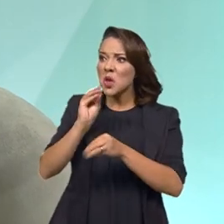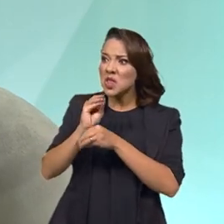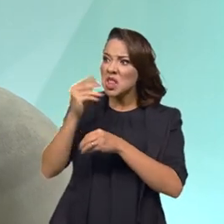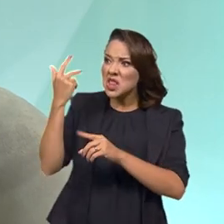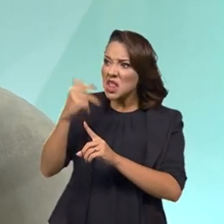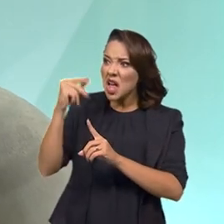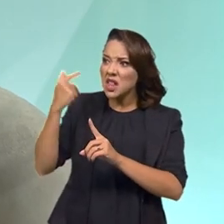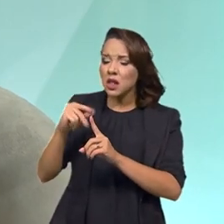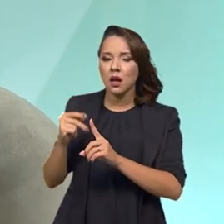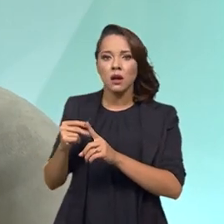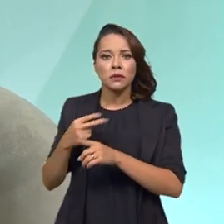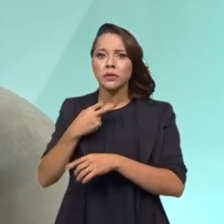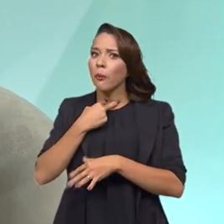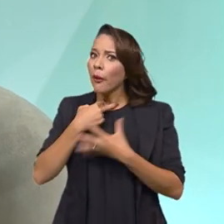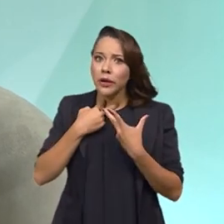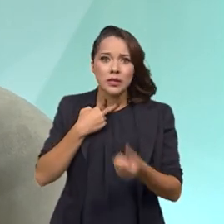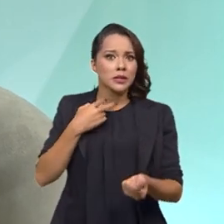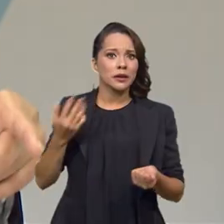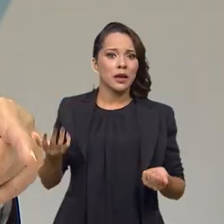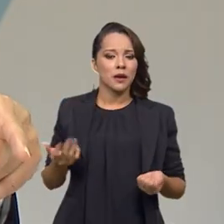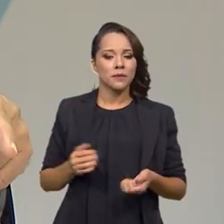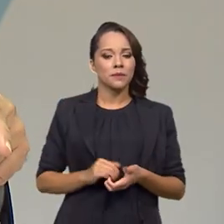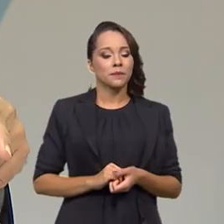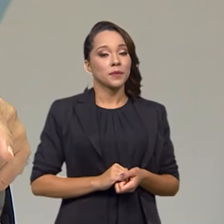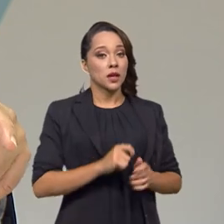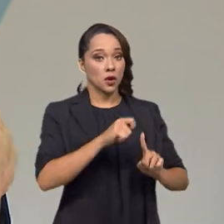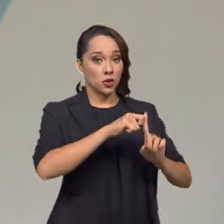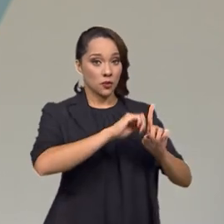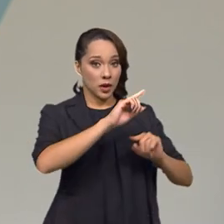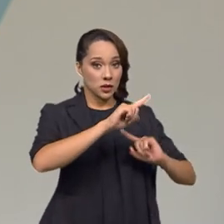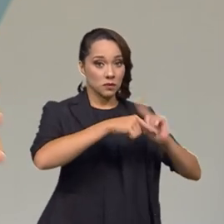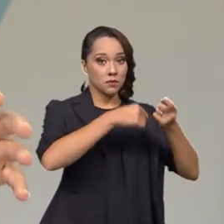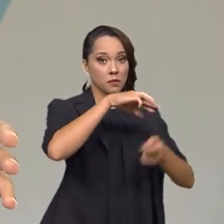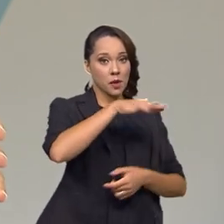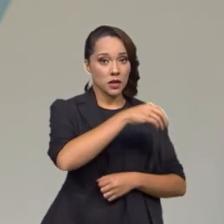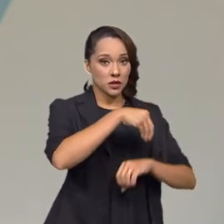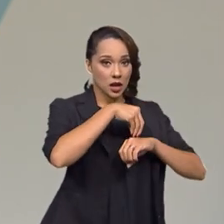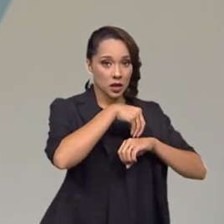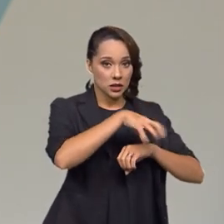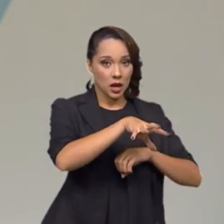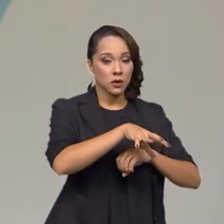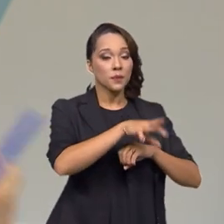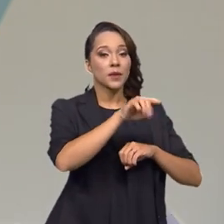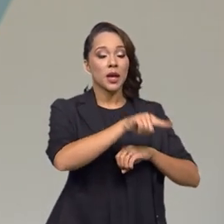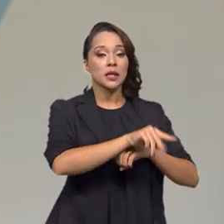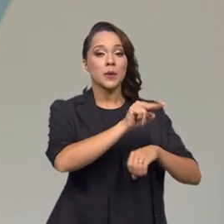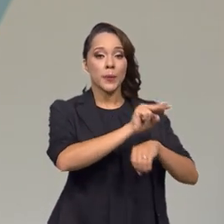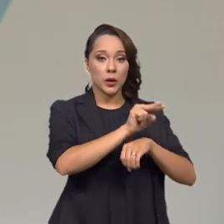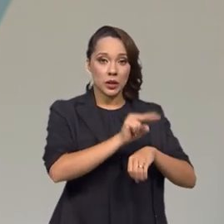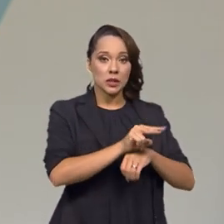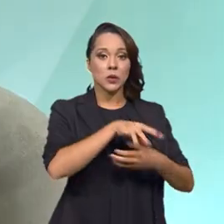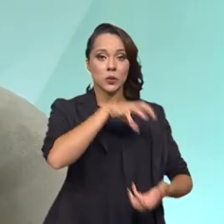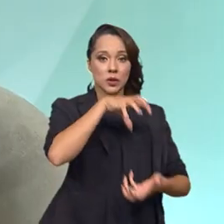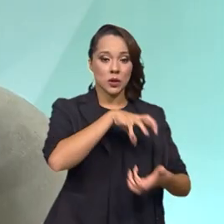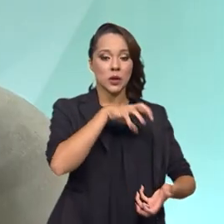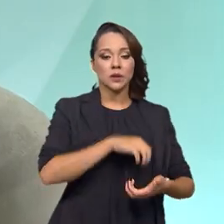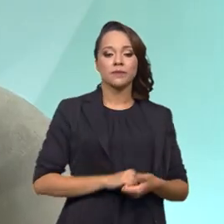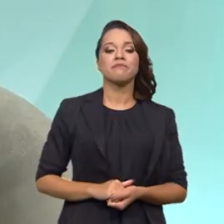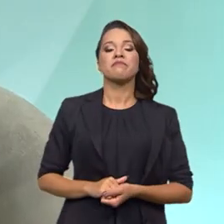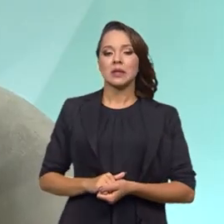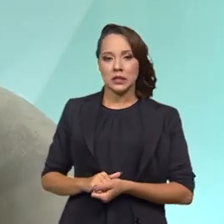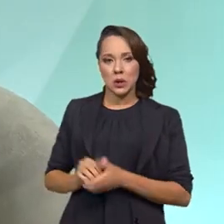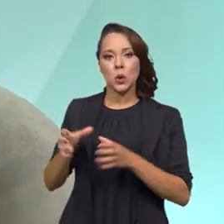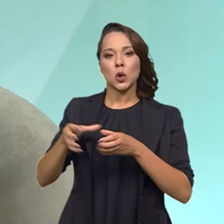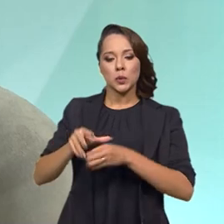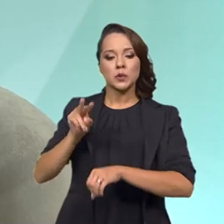Nós não podemos permitir isso. Então, no próximo mês, agora em março, vai ser lançada essa rede de proteção dos idosos. nacional dos